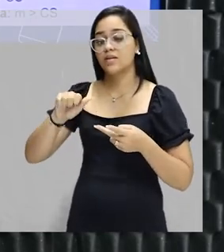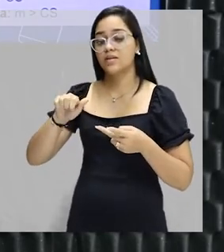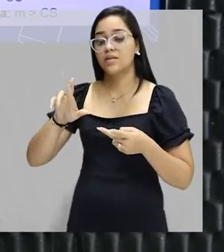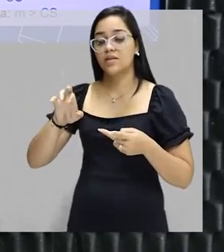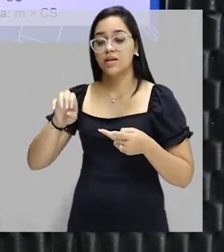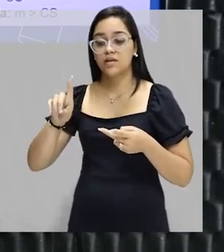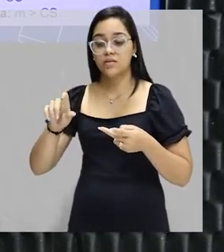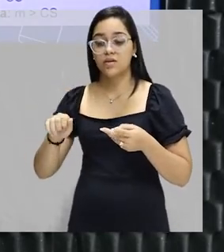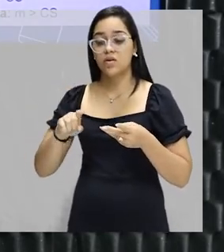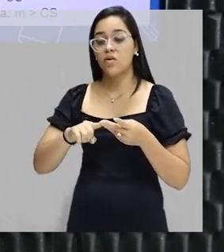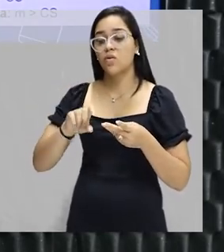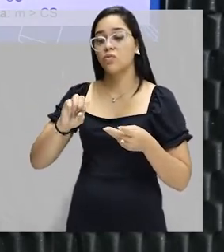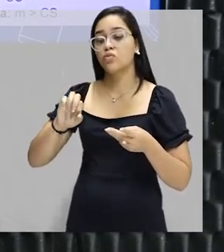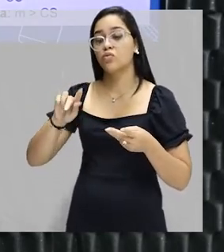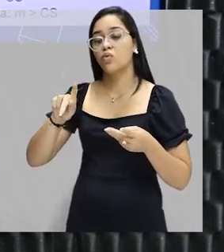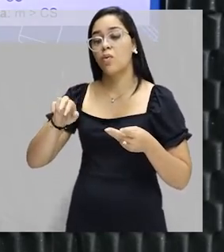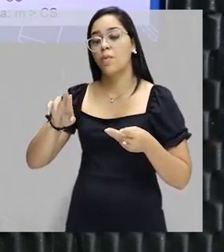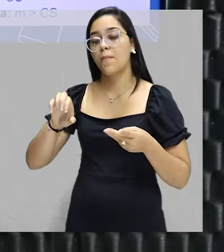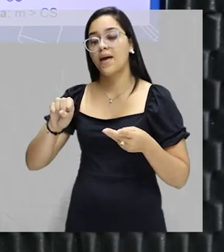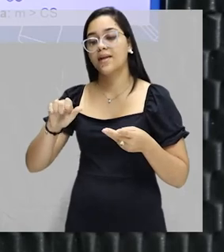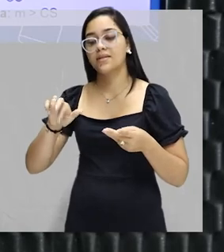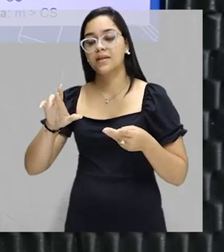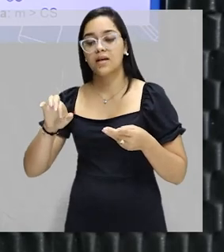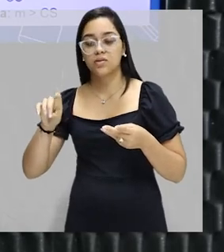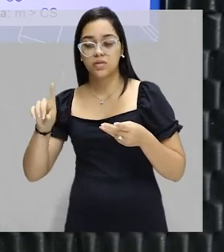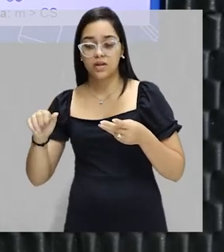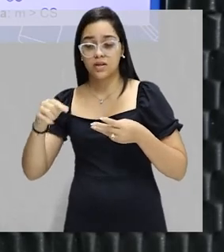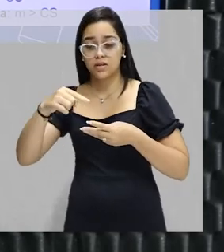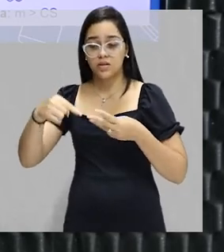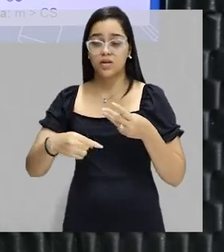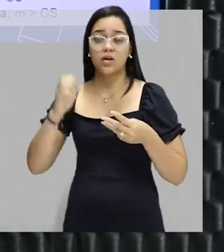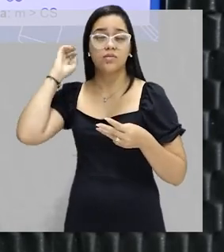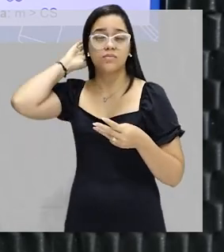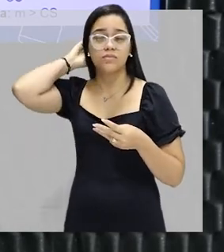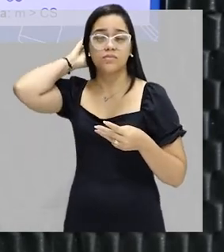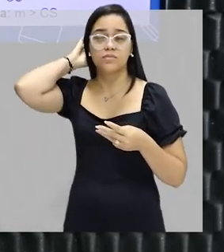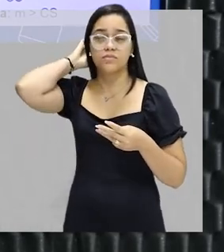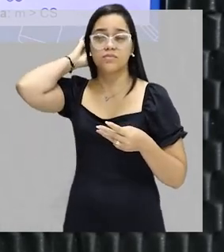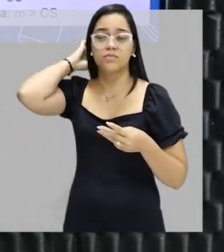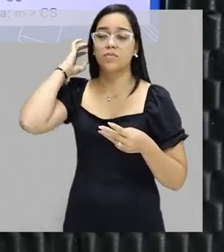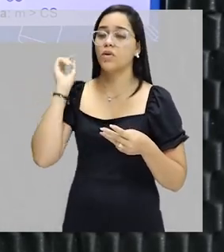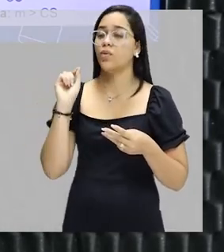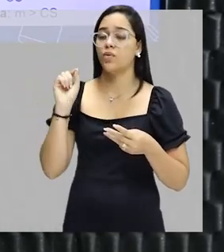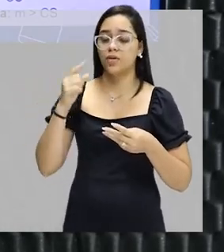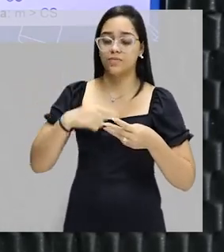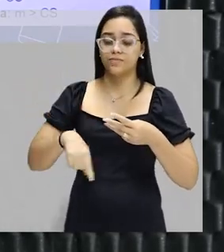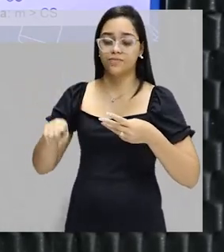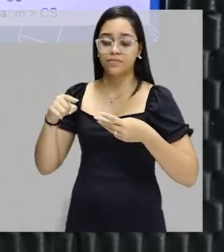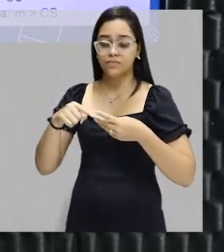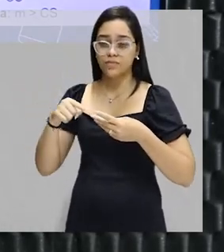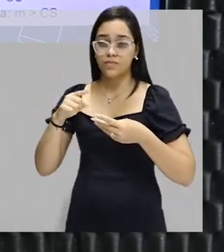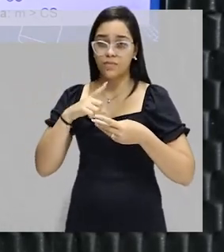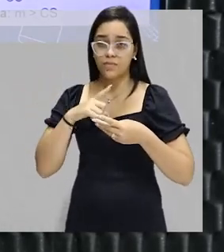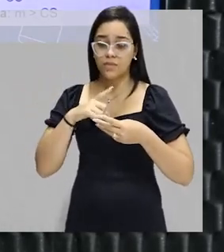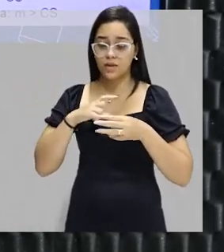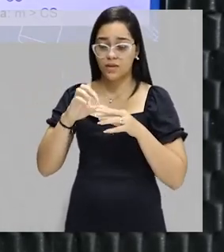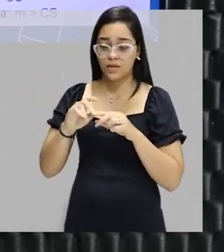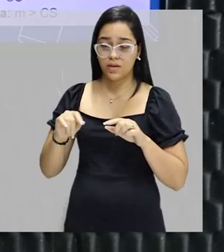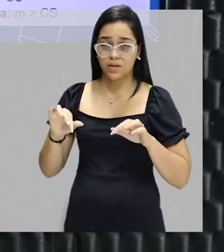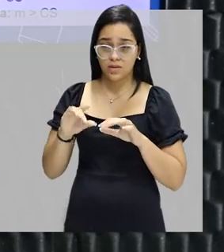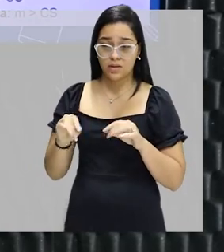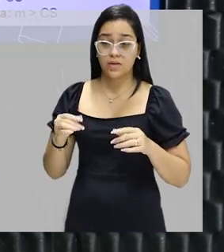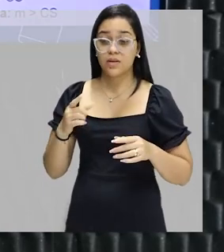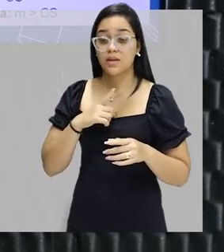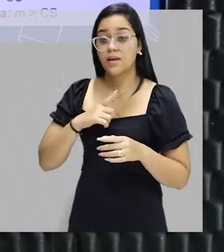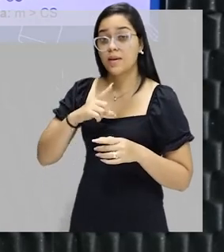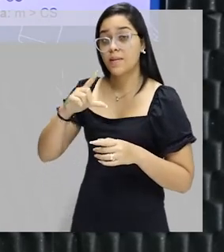supersaturada. Turminha, uma solução insaturada seria a massa dissolvida, ela